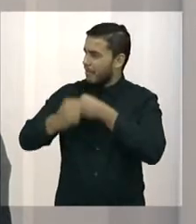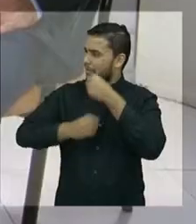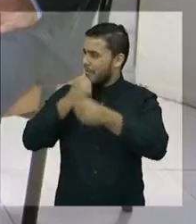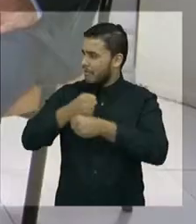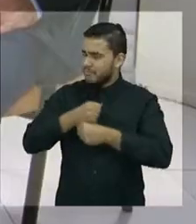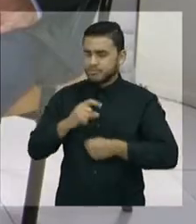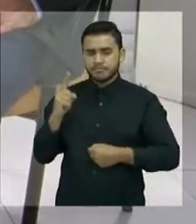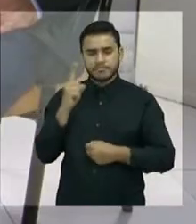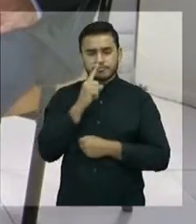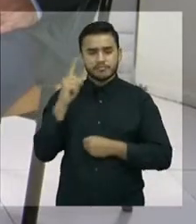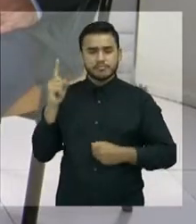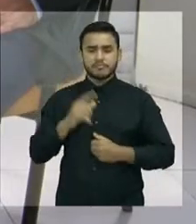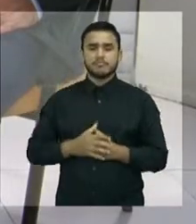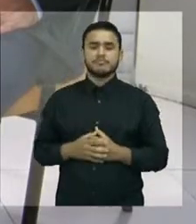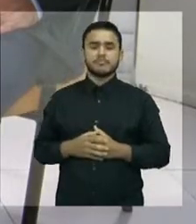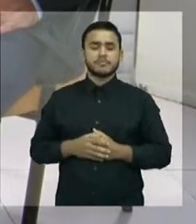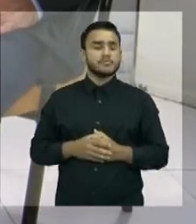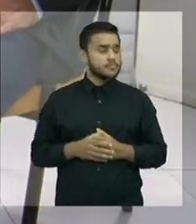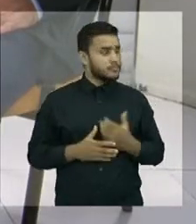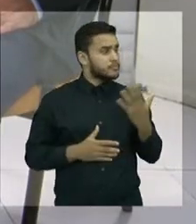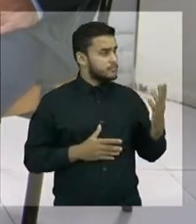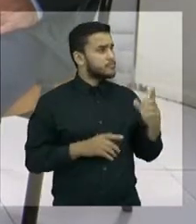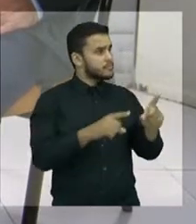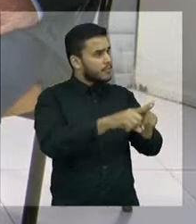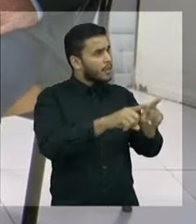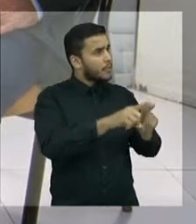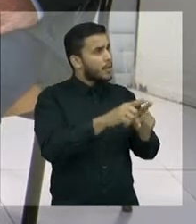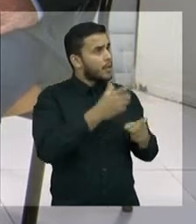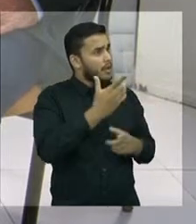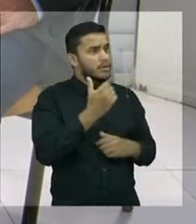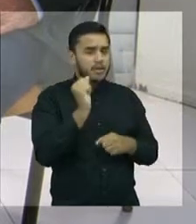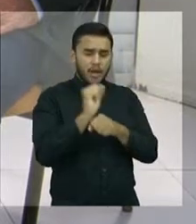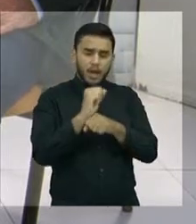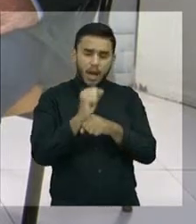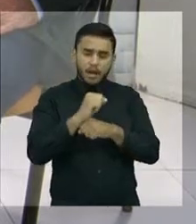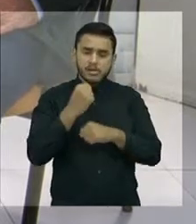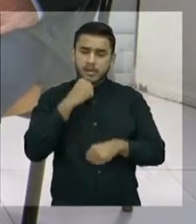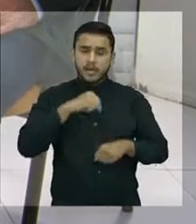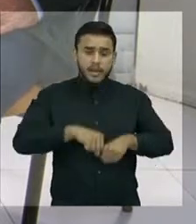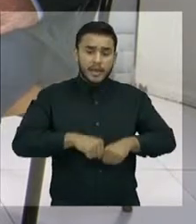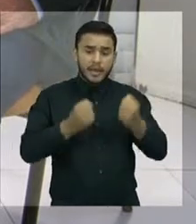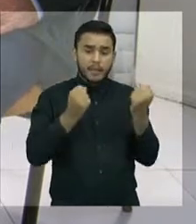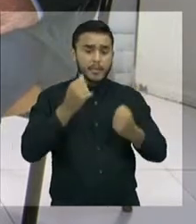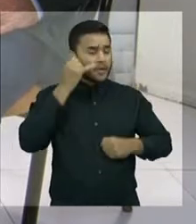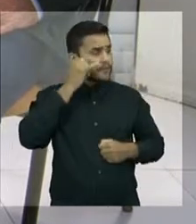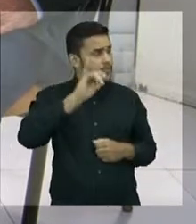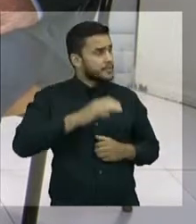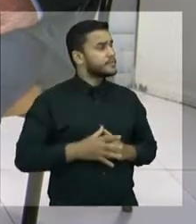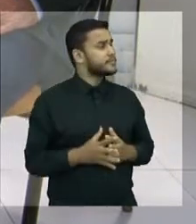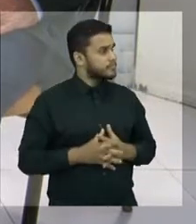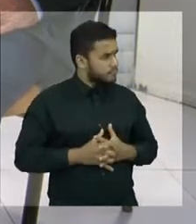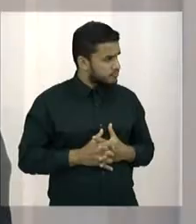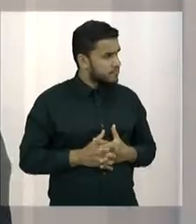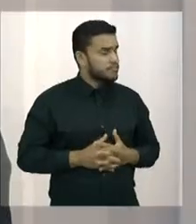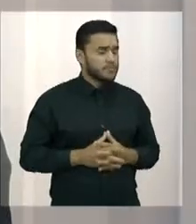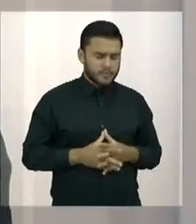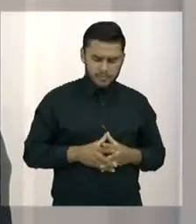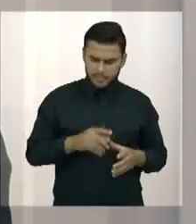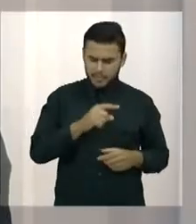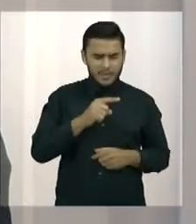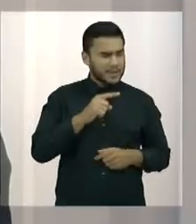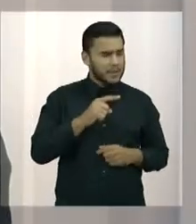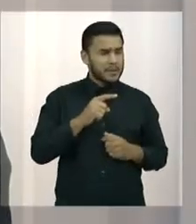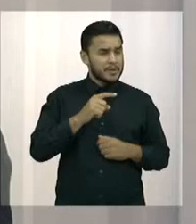para os cofres públicos, para o usuário. carro estraga menos, não tendo buracos. Muito, muito, muito. Você está vendo aí hoje a